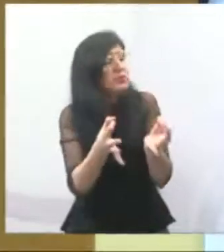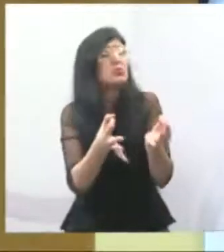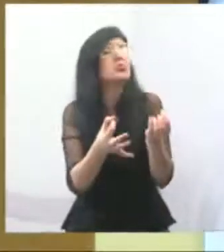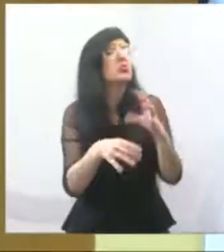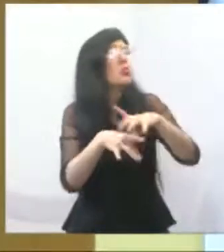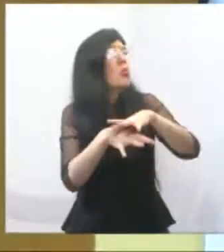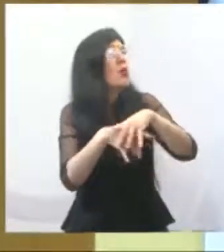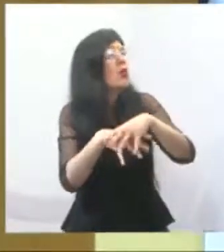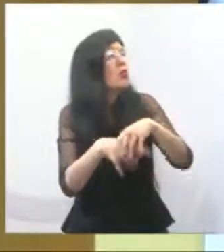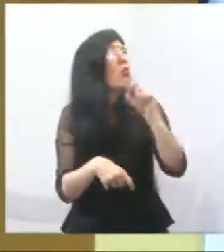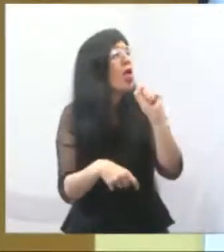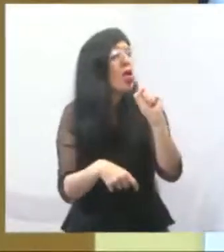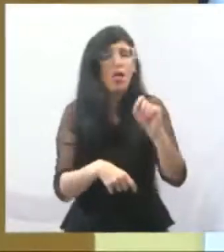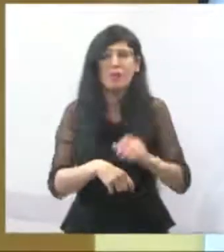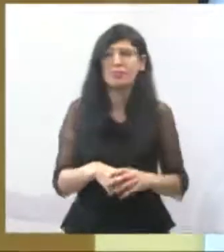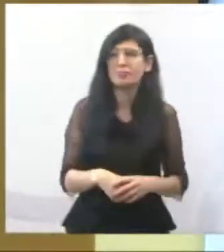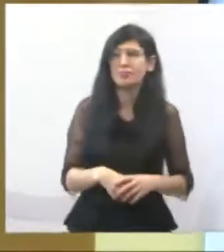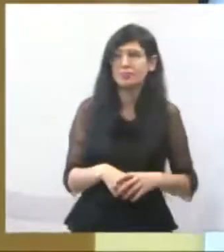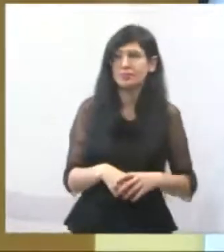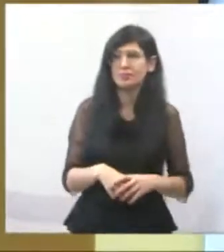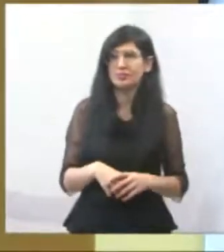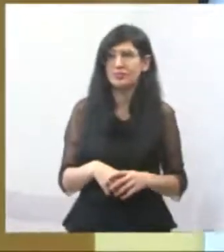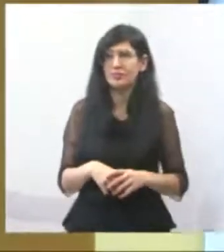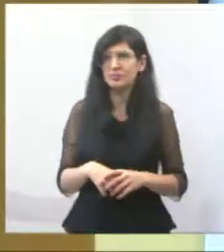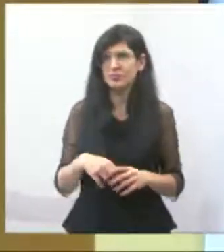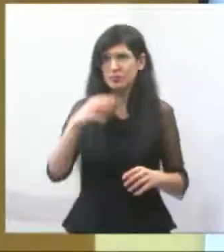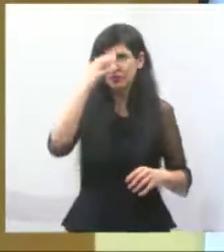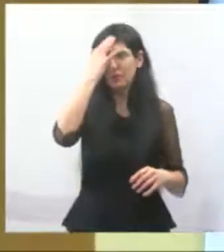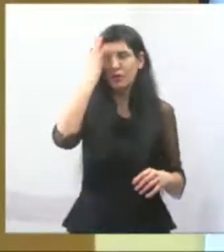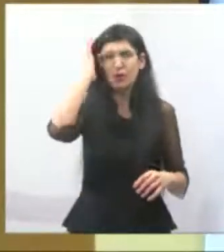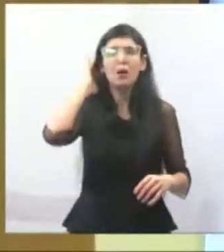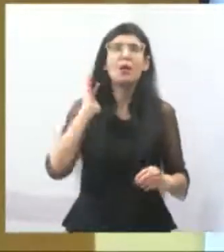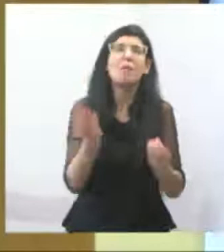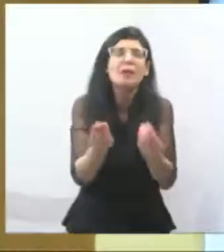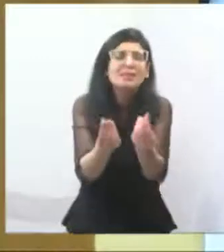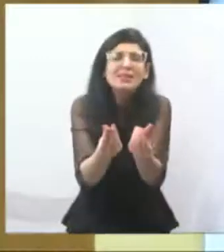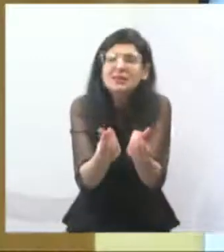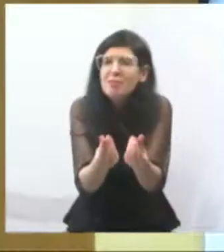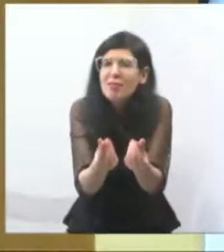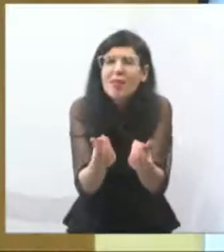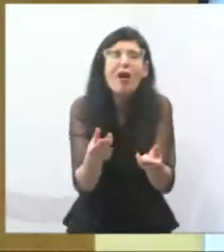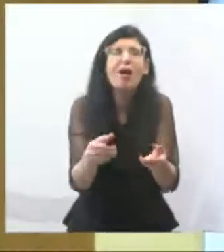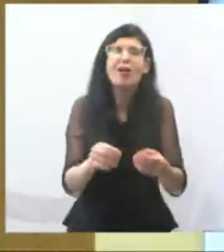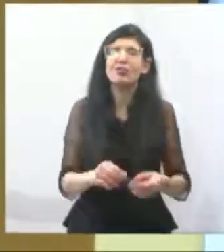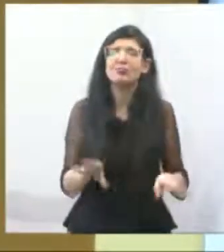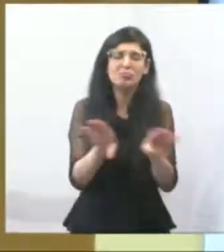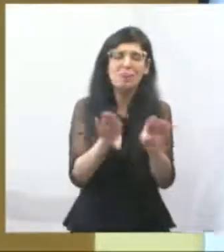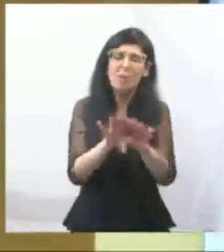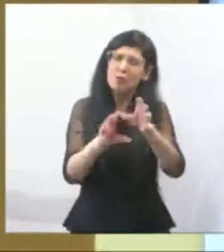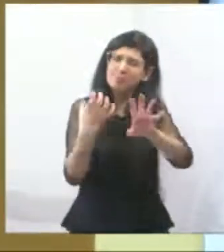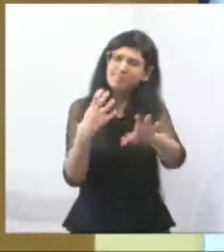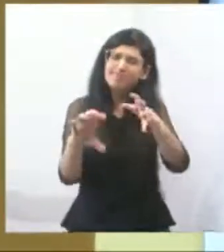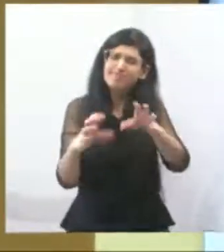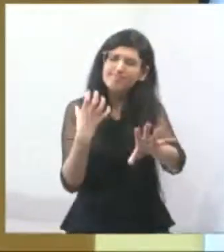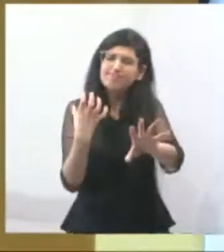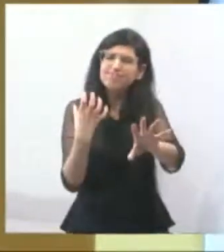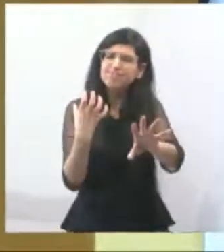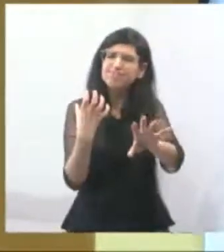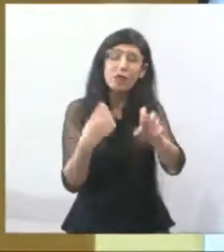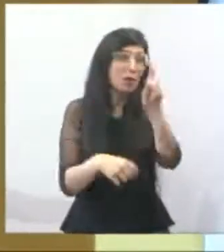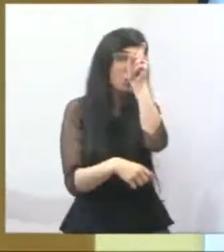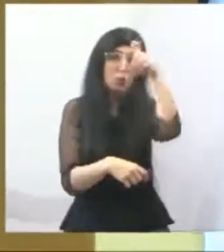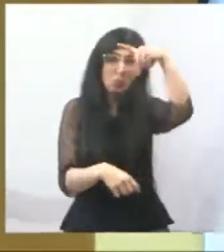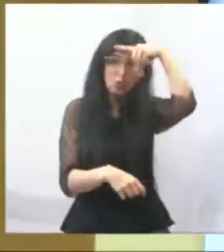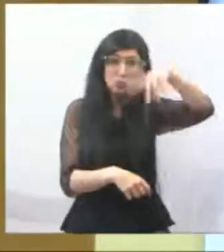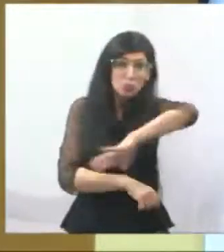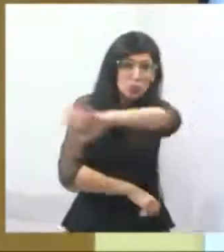É humanização e é um serviço em rede também, porque uma informação correta a